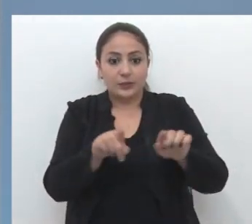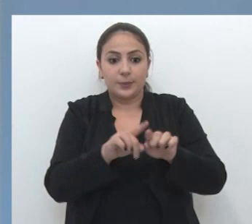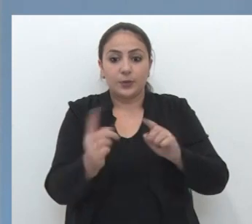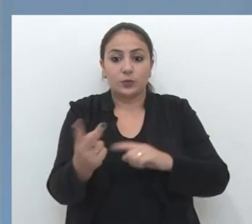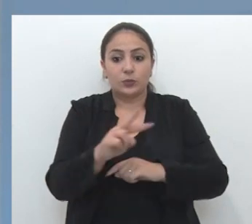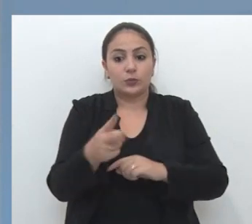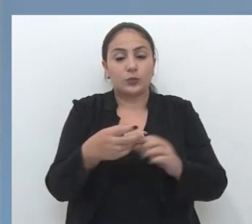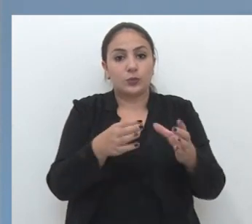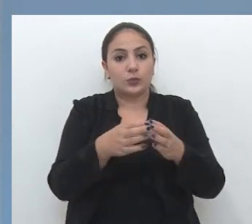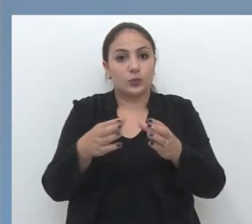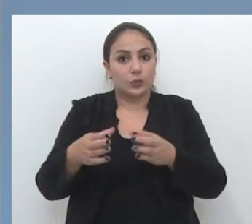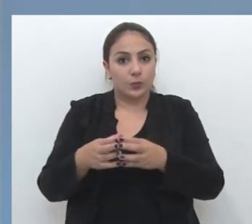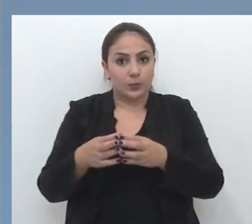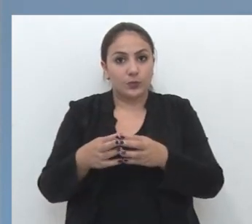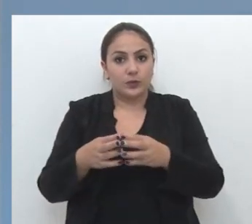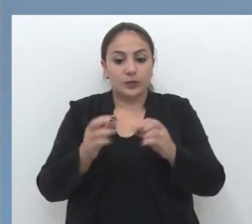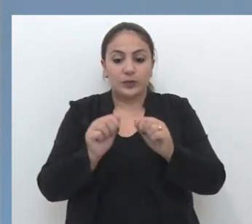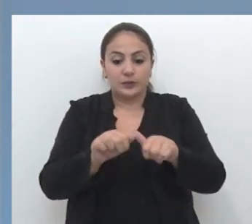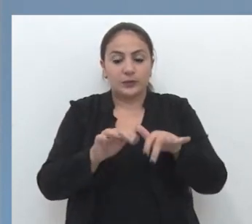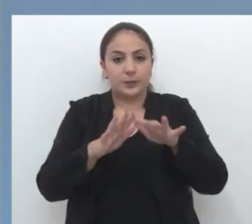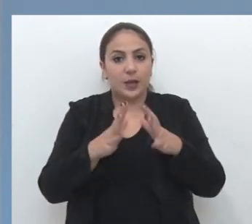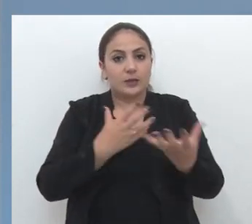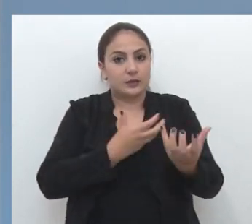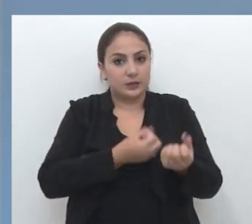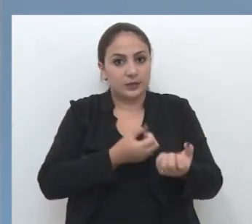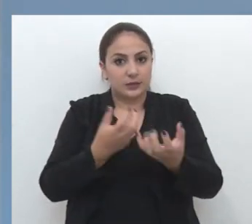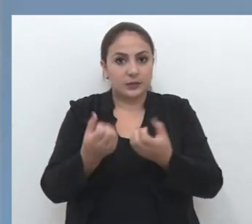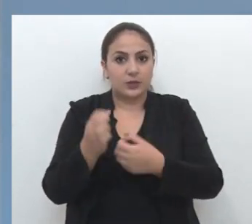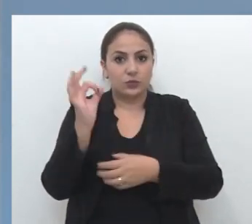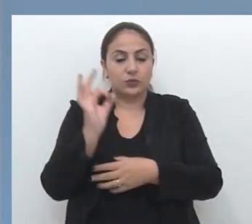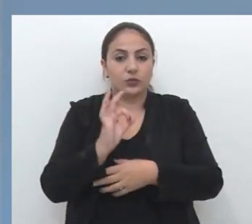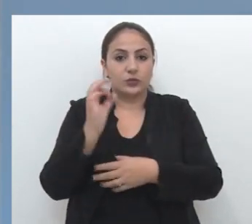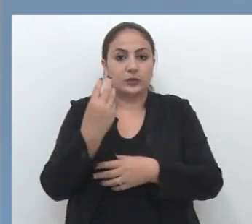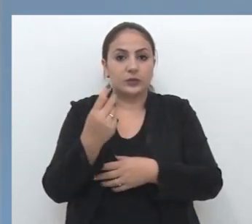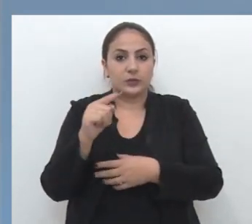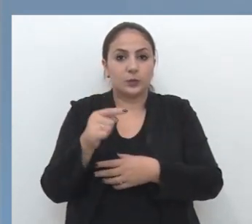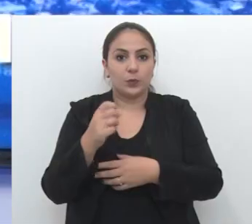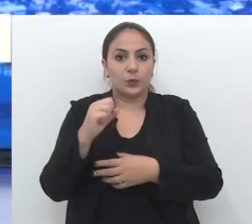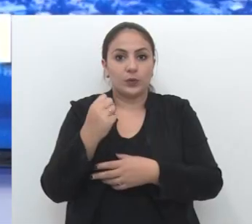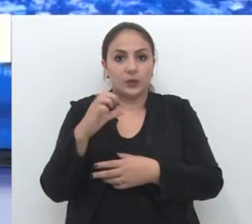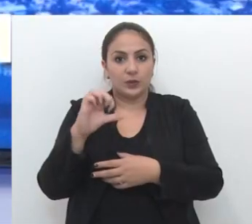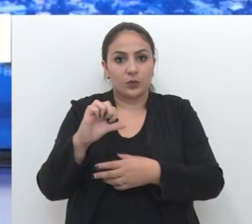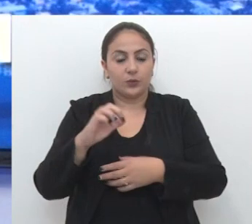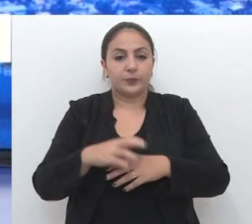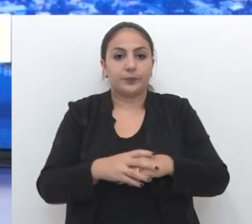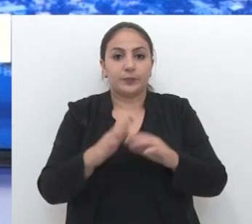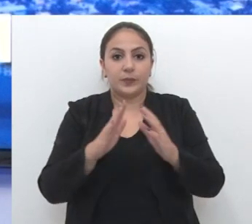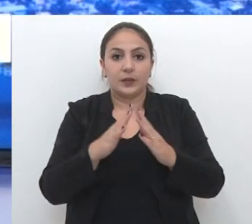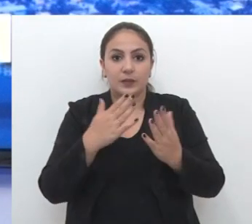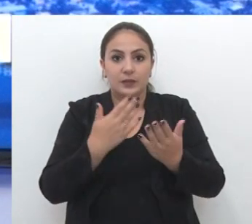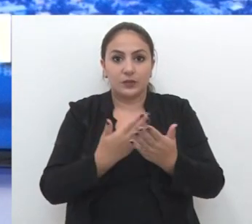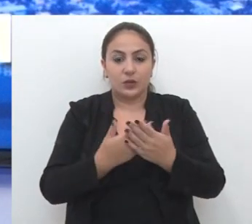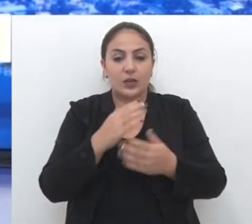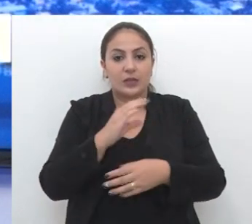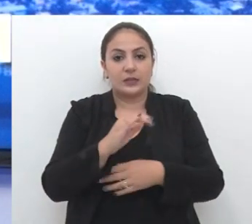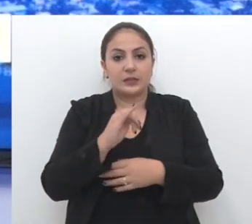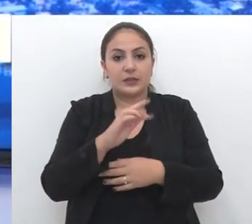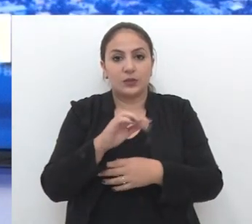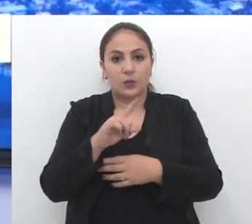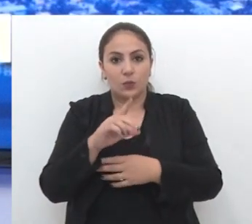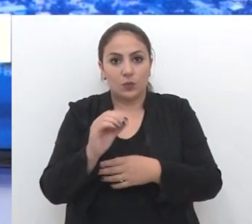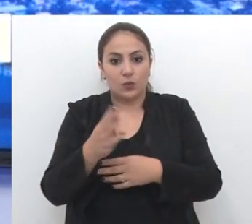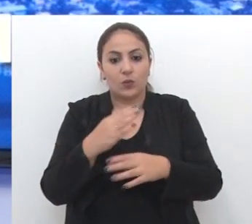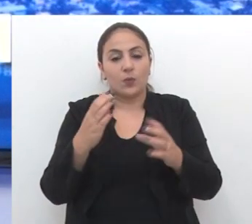categorias, através das suas assembleias, aceitaram o índice de 3,89. Escola Círculo Operário